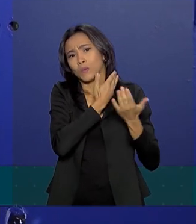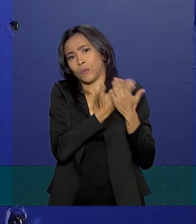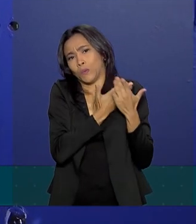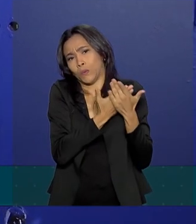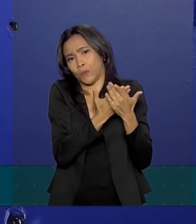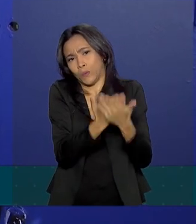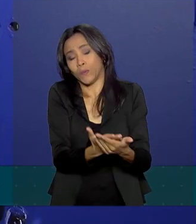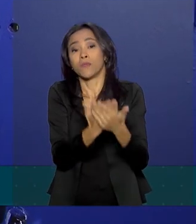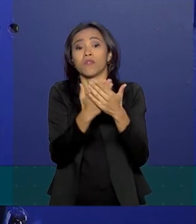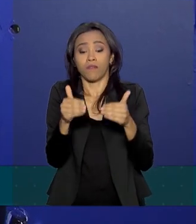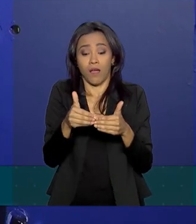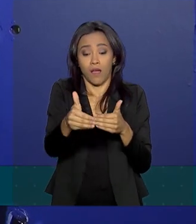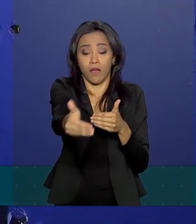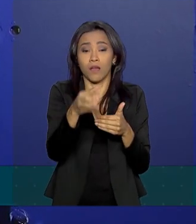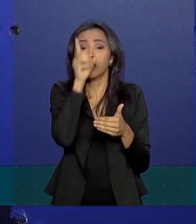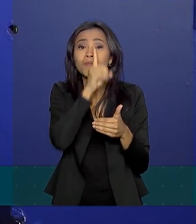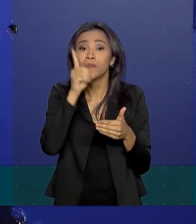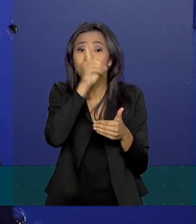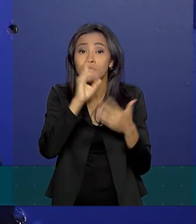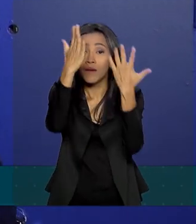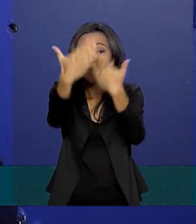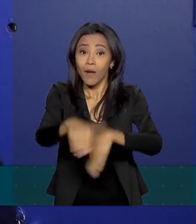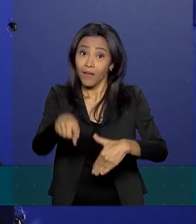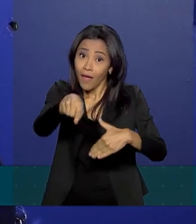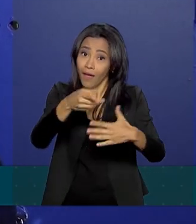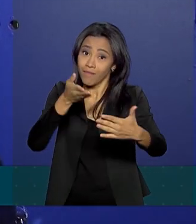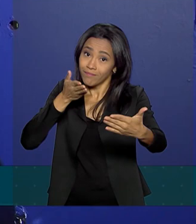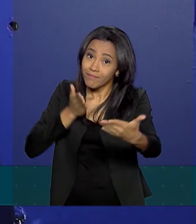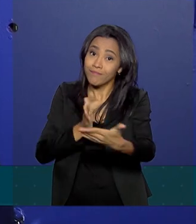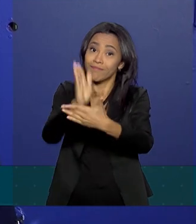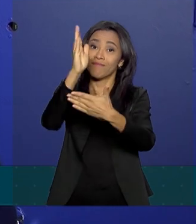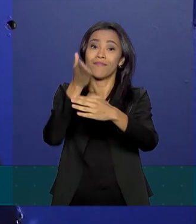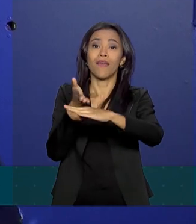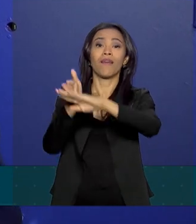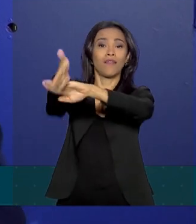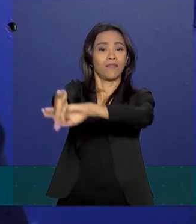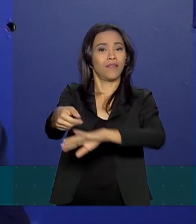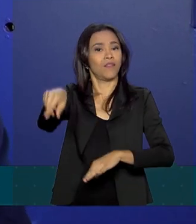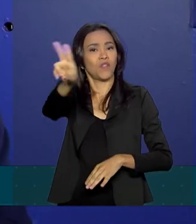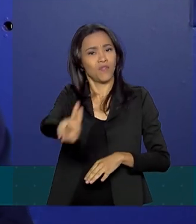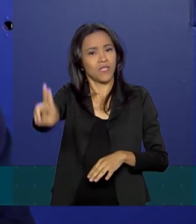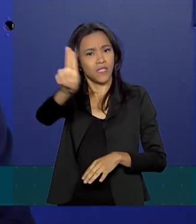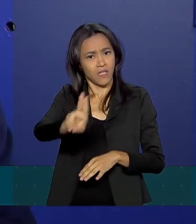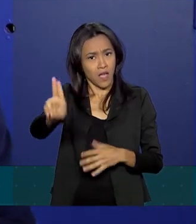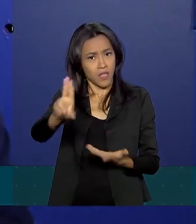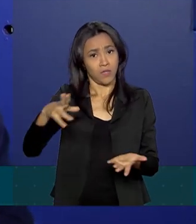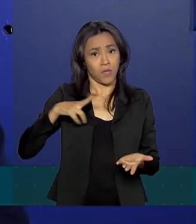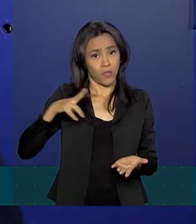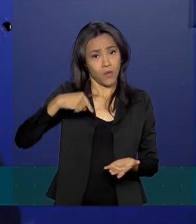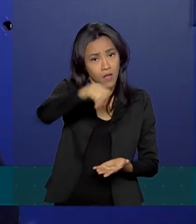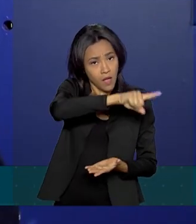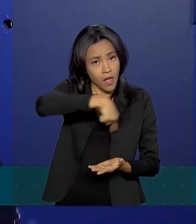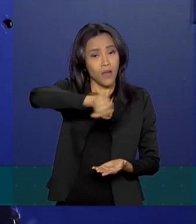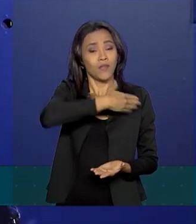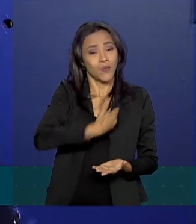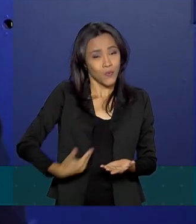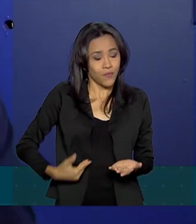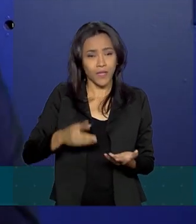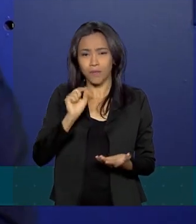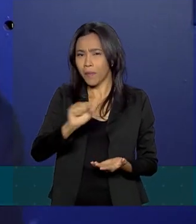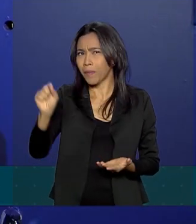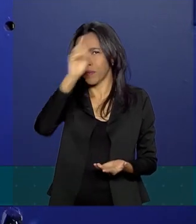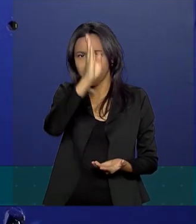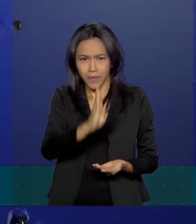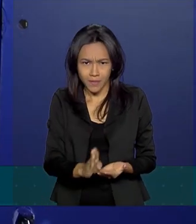o Enem, que acontece no próximo domingo e é a porta de entrada para muitas universidades públicas e particulares em todo o país.